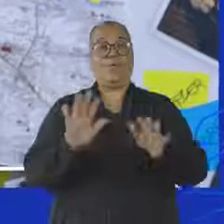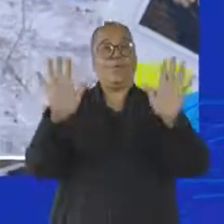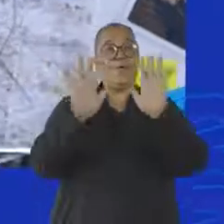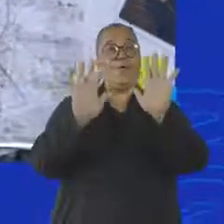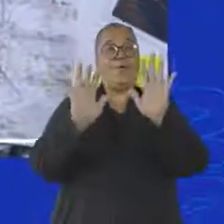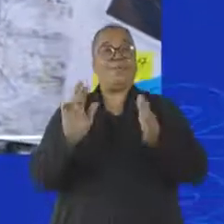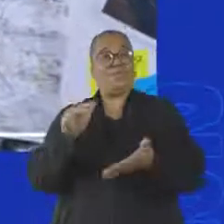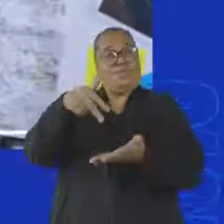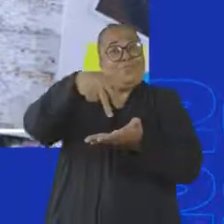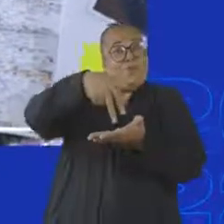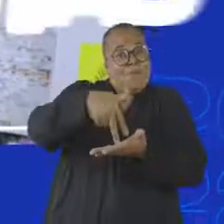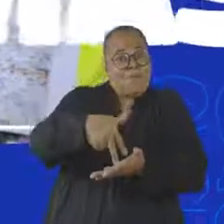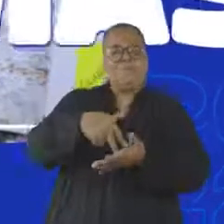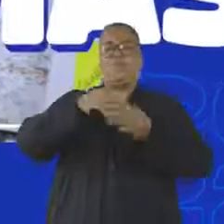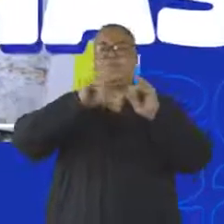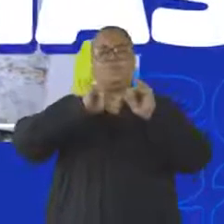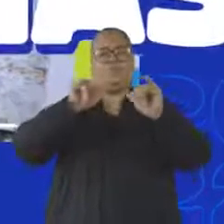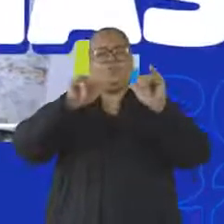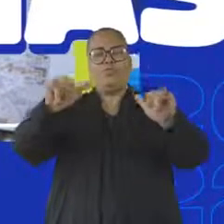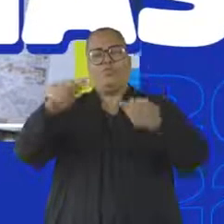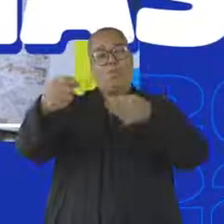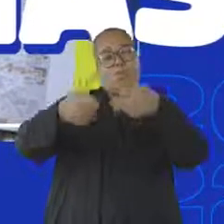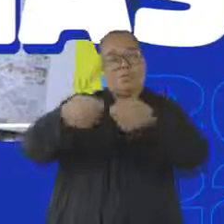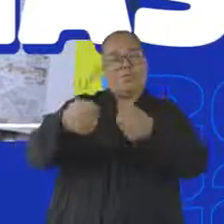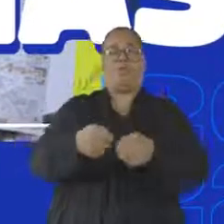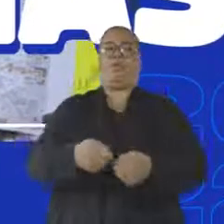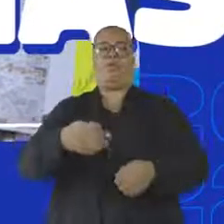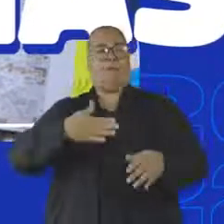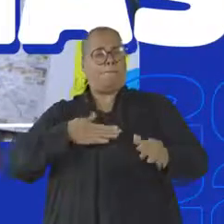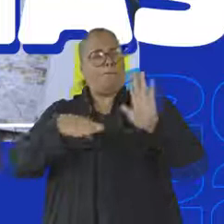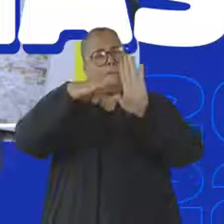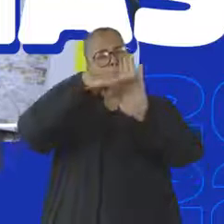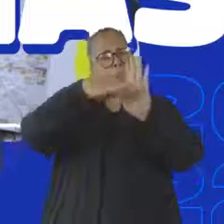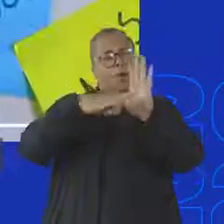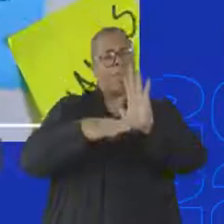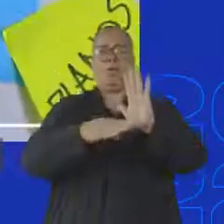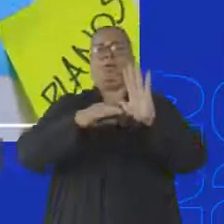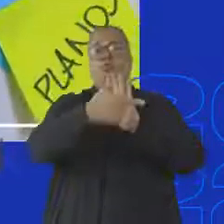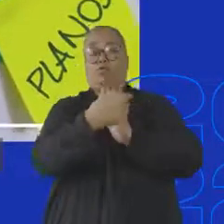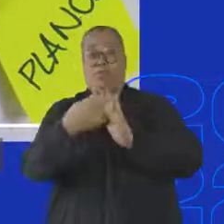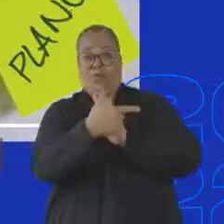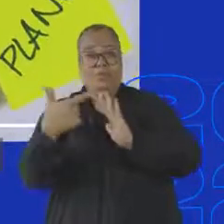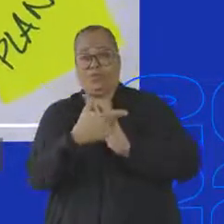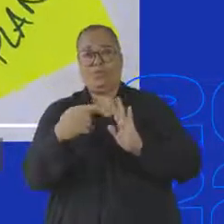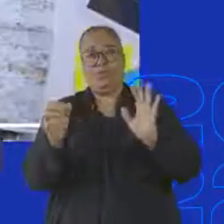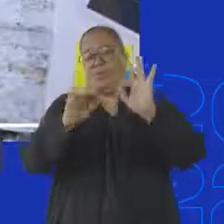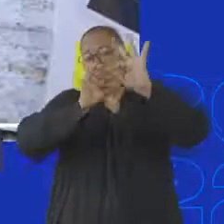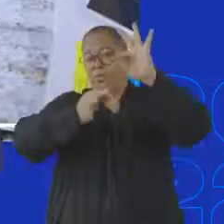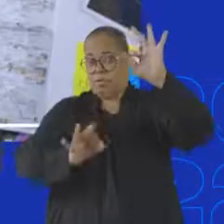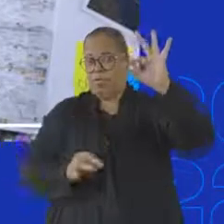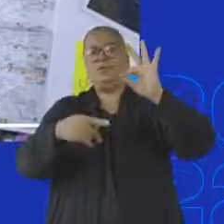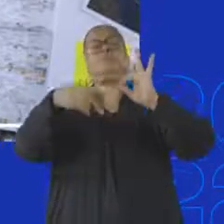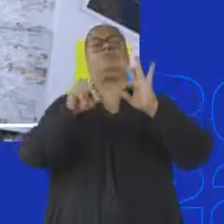Oi, Tô de volta e com dicas topíssimas de economia. E por falar nisso, a minha lista de planos pra 2022 já tá bem